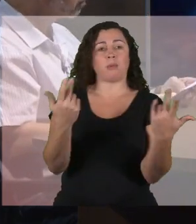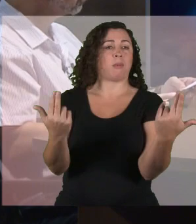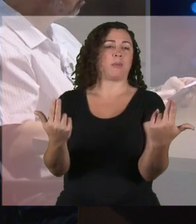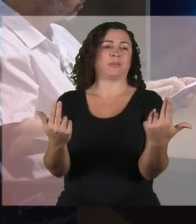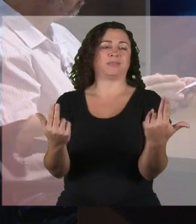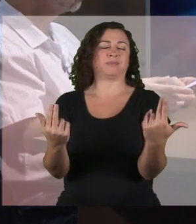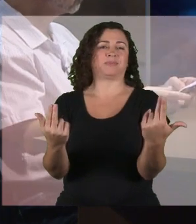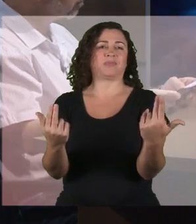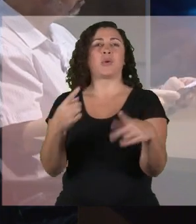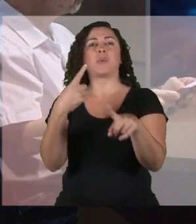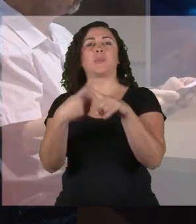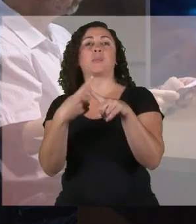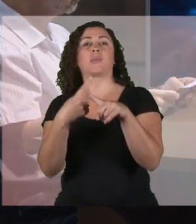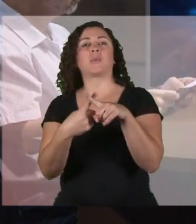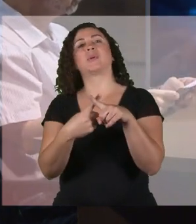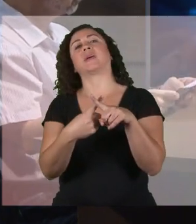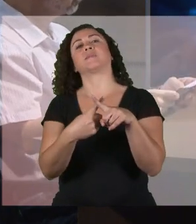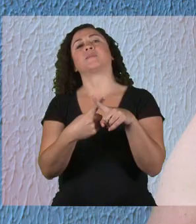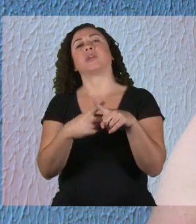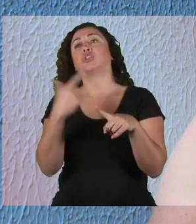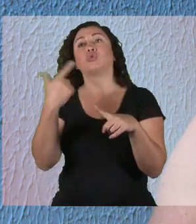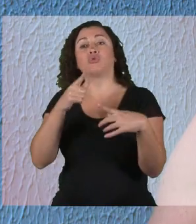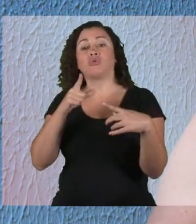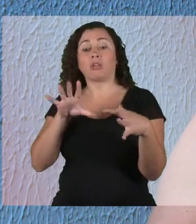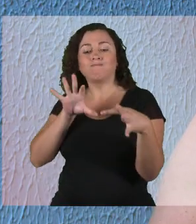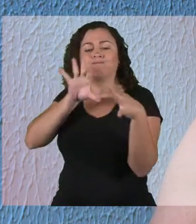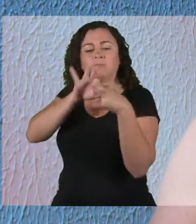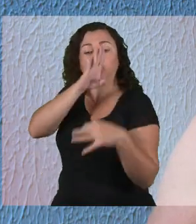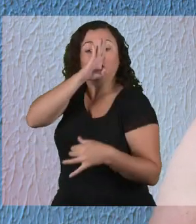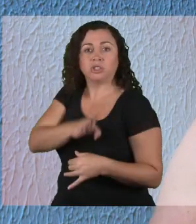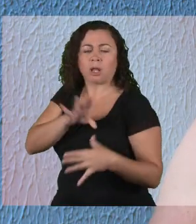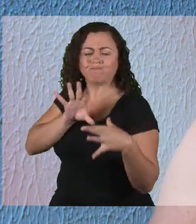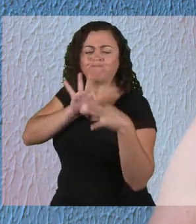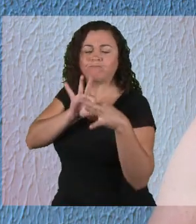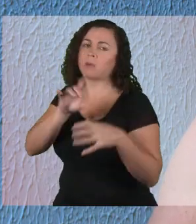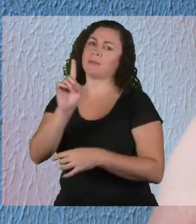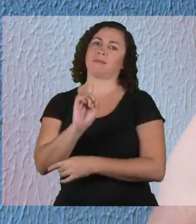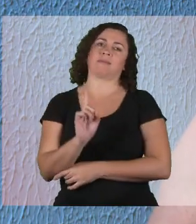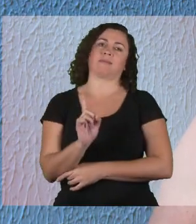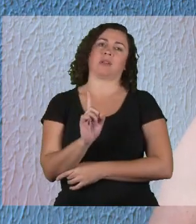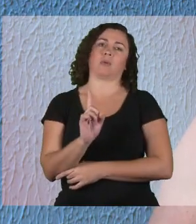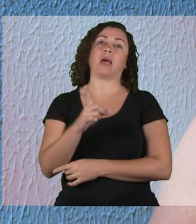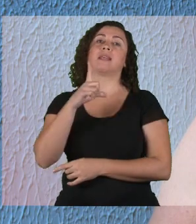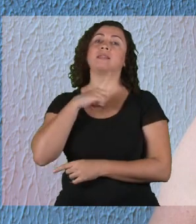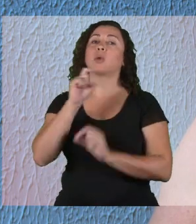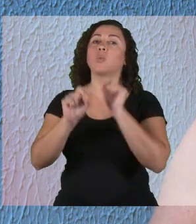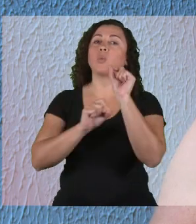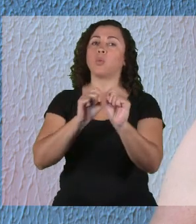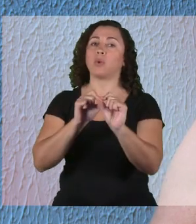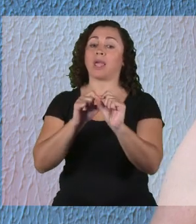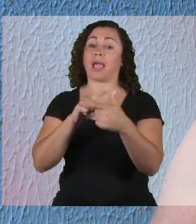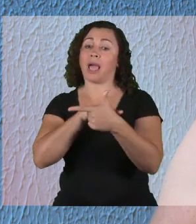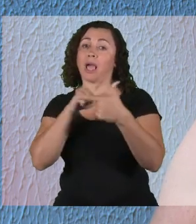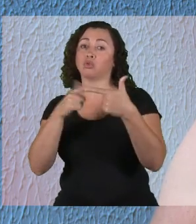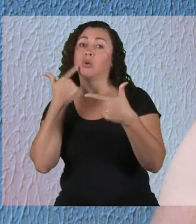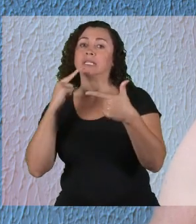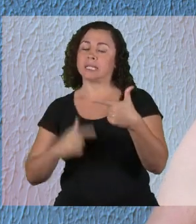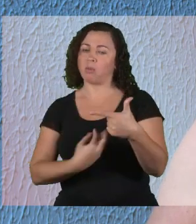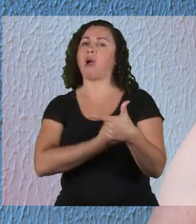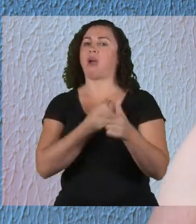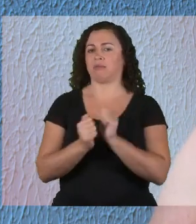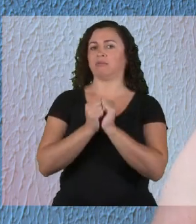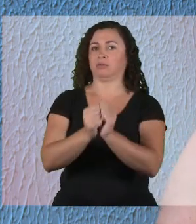é a mesma relação. Ou seja, não há uma relação direta. Há uma coabitação